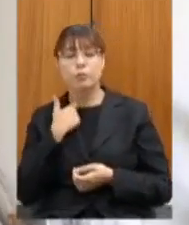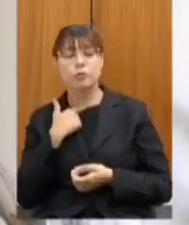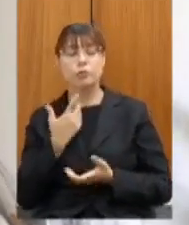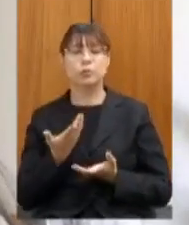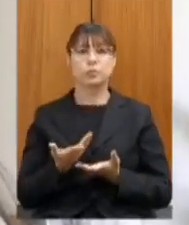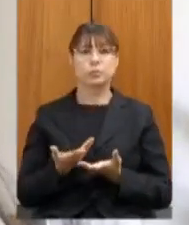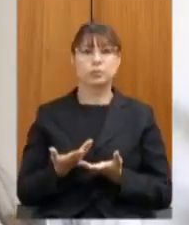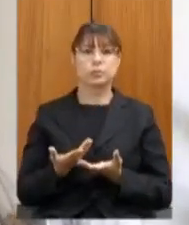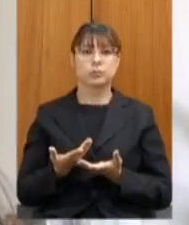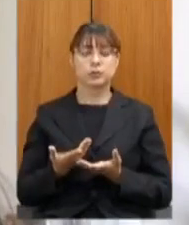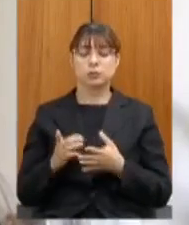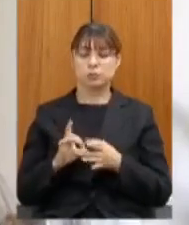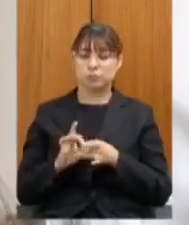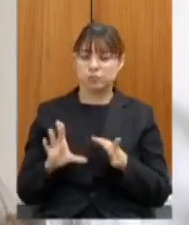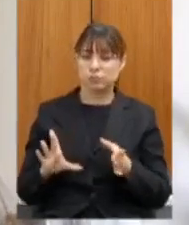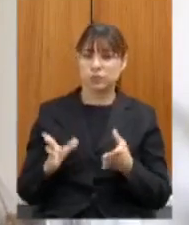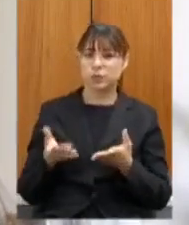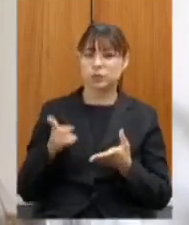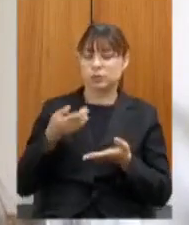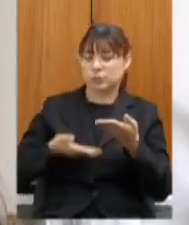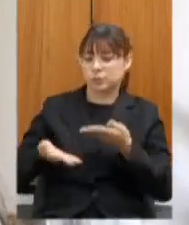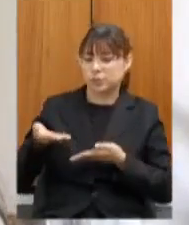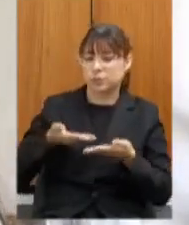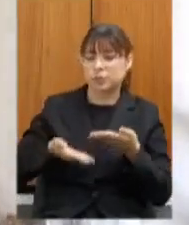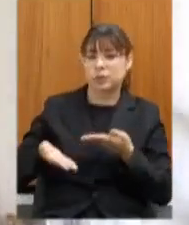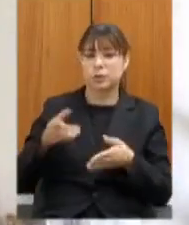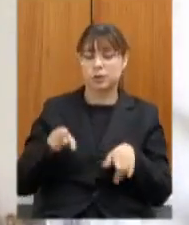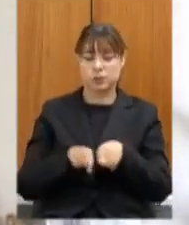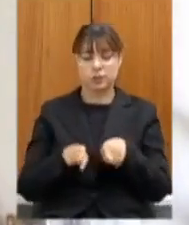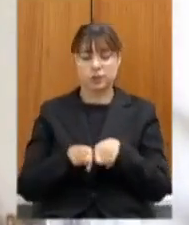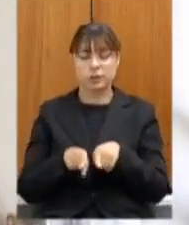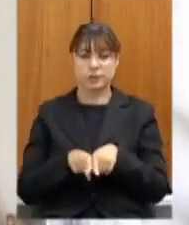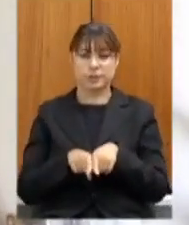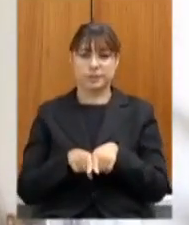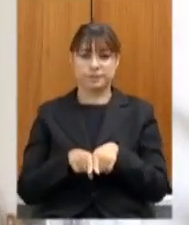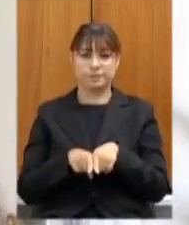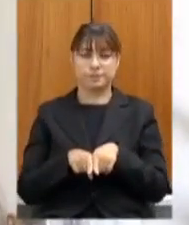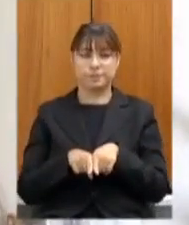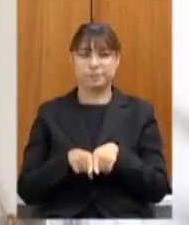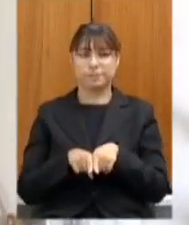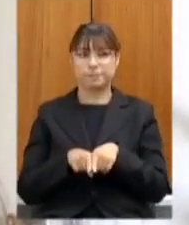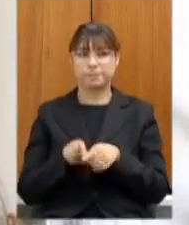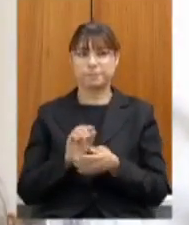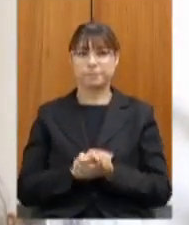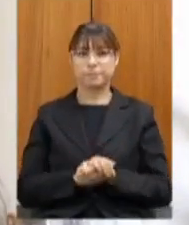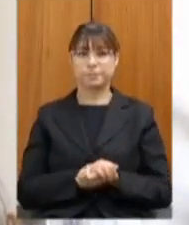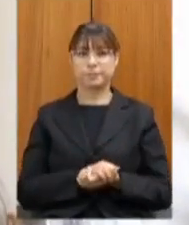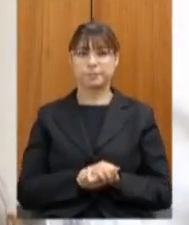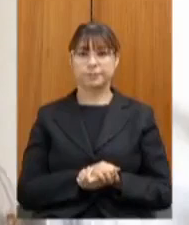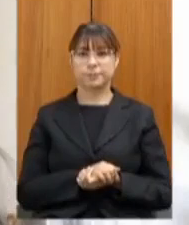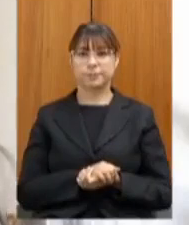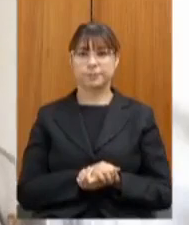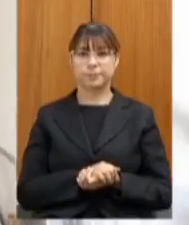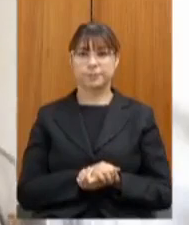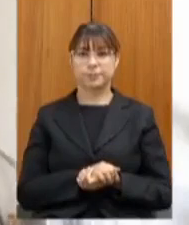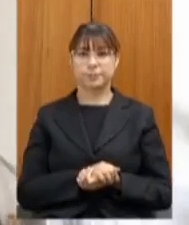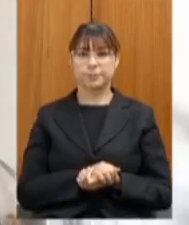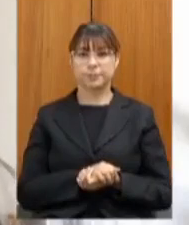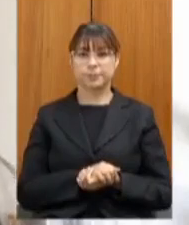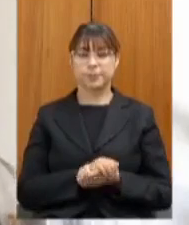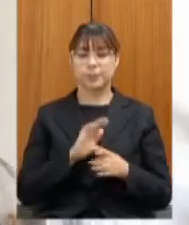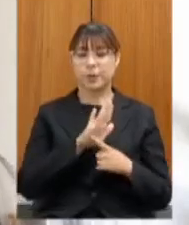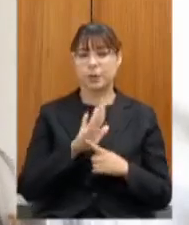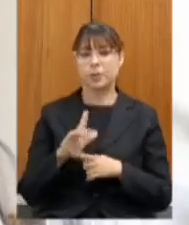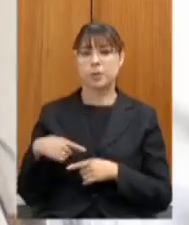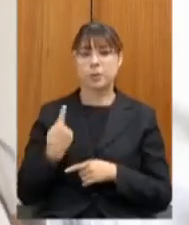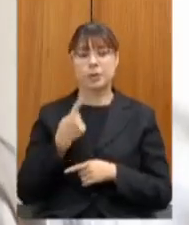disposição para interagir e para trazer para a gente as melhores ideias